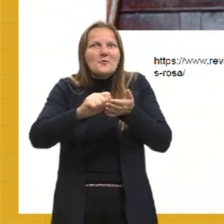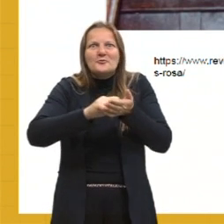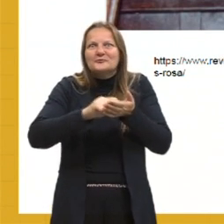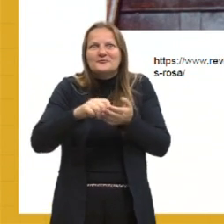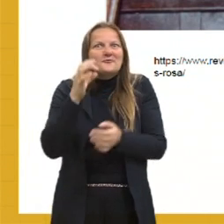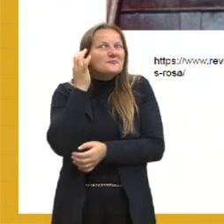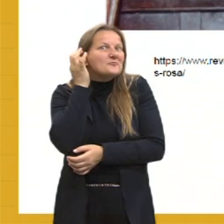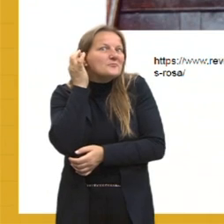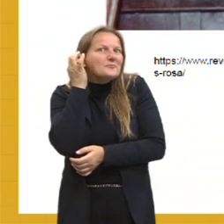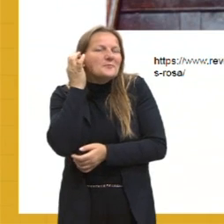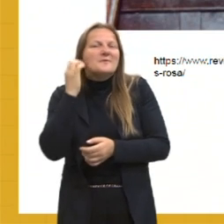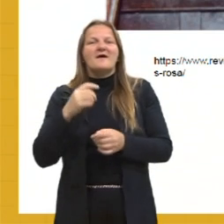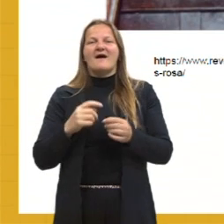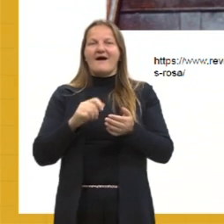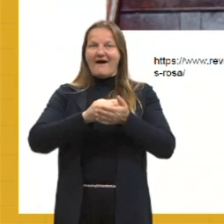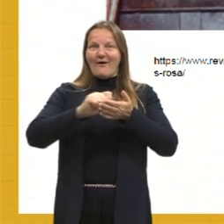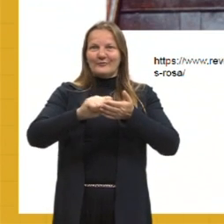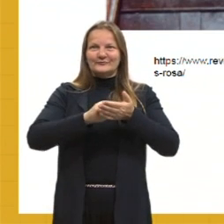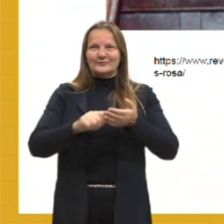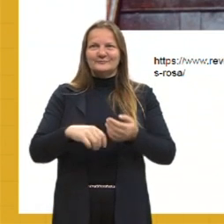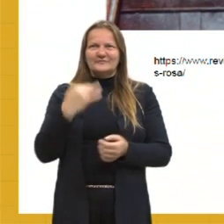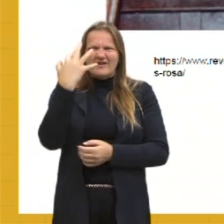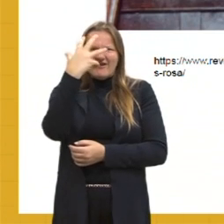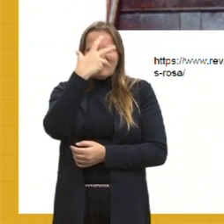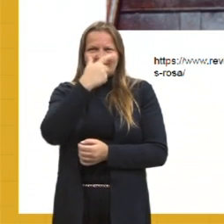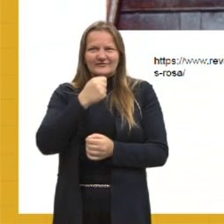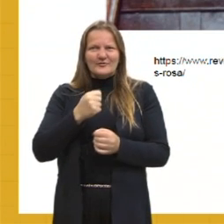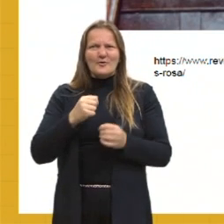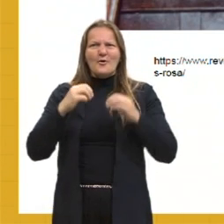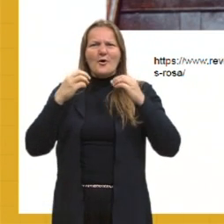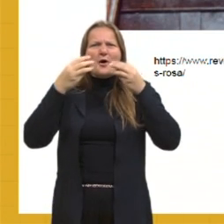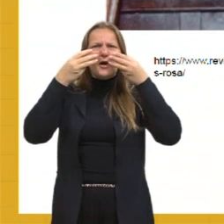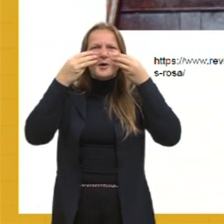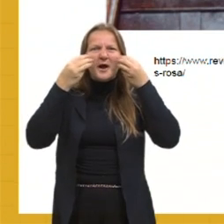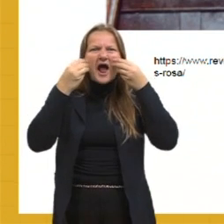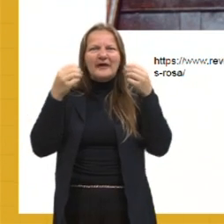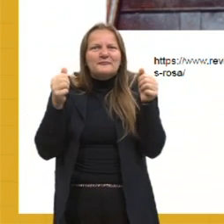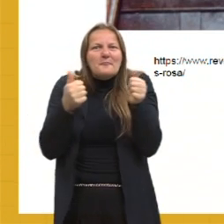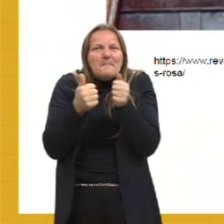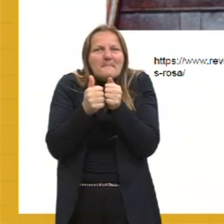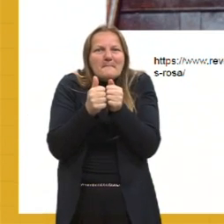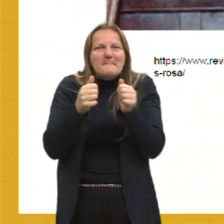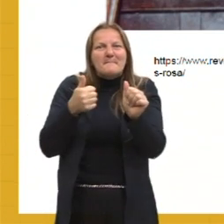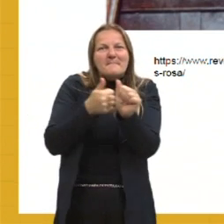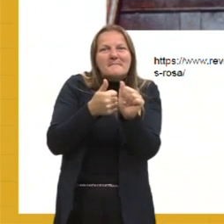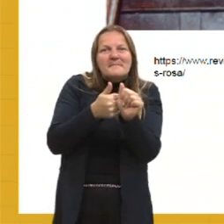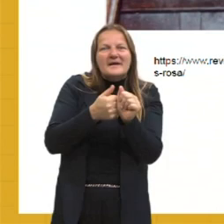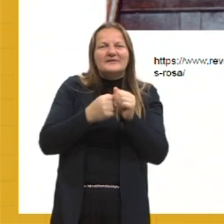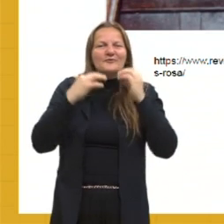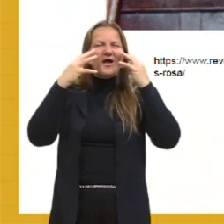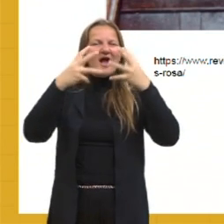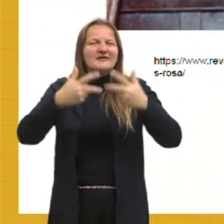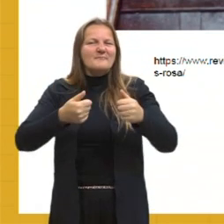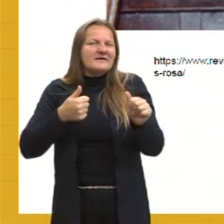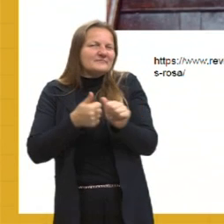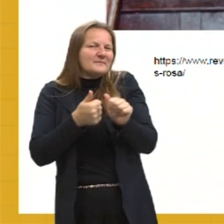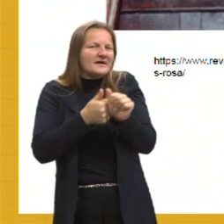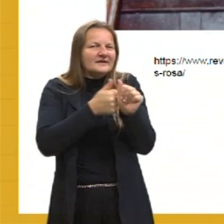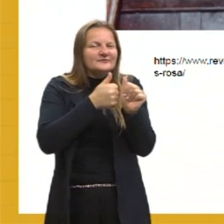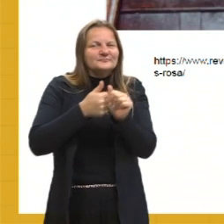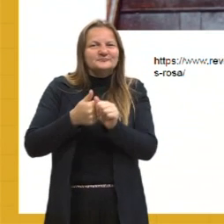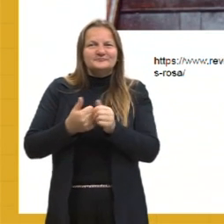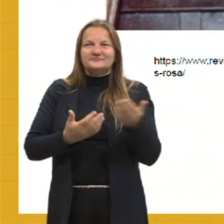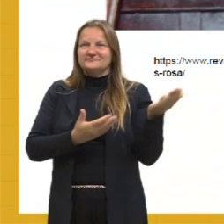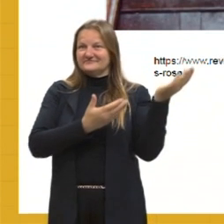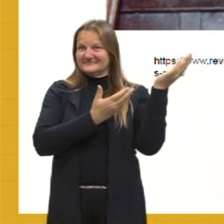Mas quem não vai gostar de um autor, olha que lindo, com os bichinhos, com gatinhos. Quem não gosta? De uma pessoa que gosta de animais, não é? Temos, então,